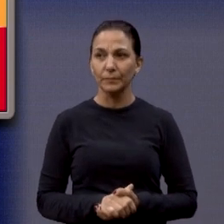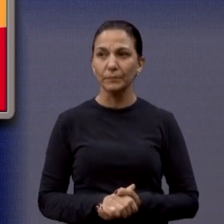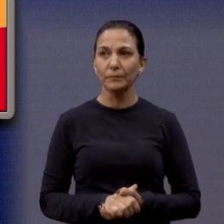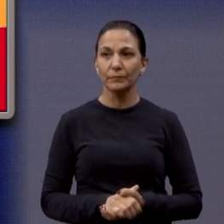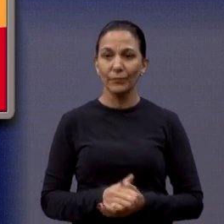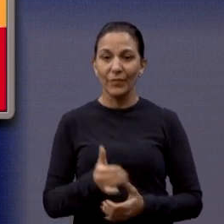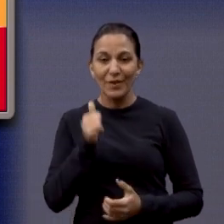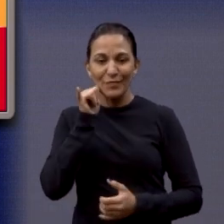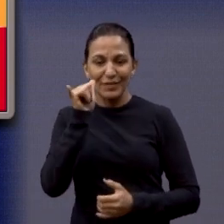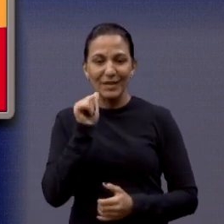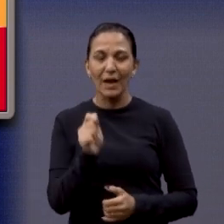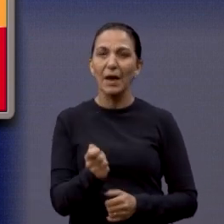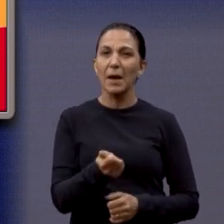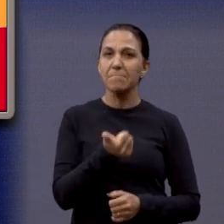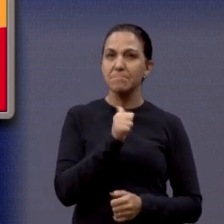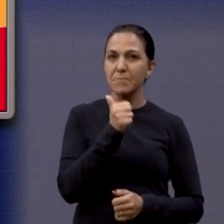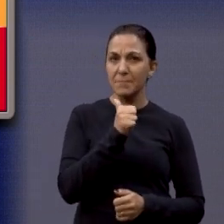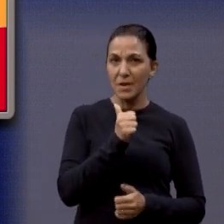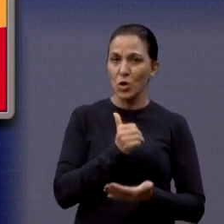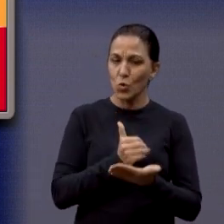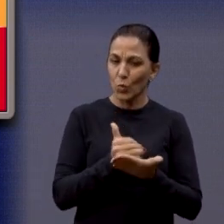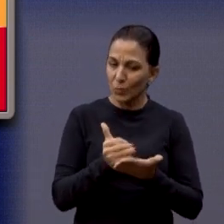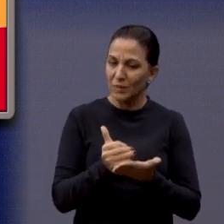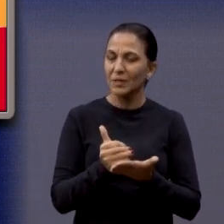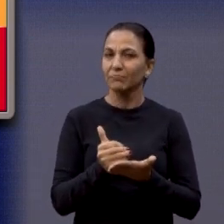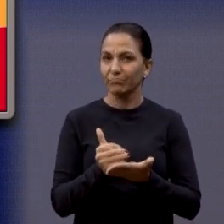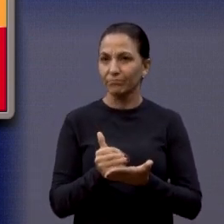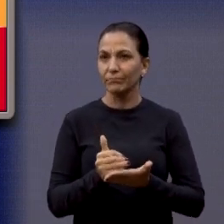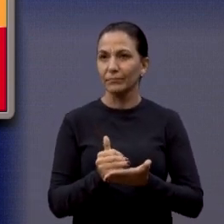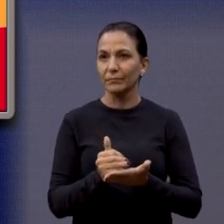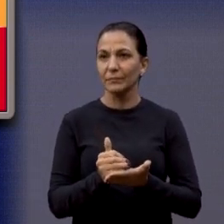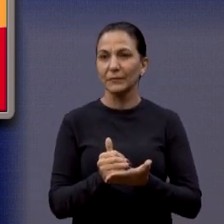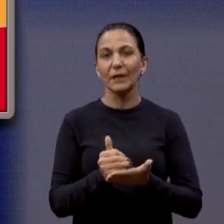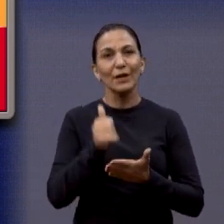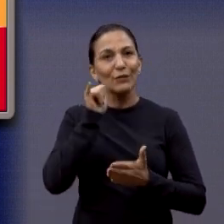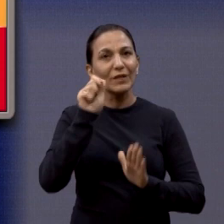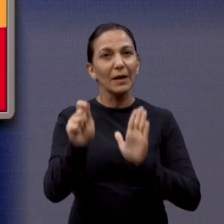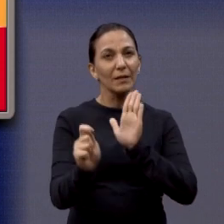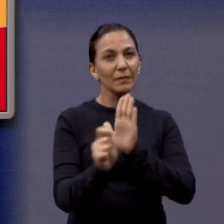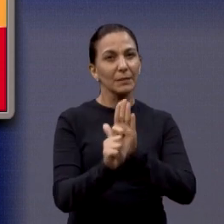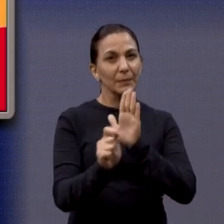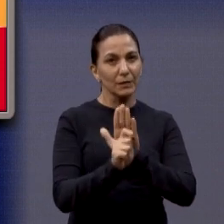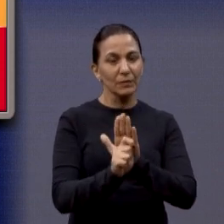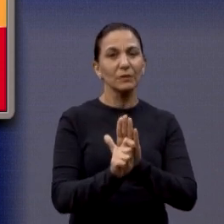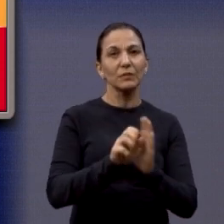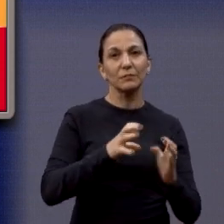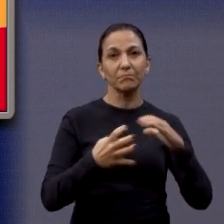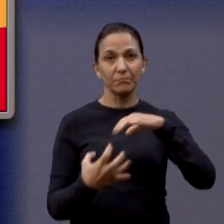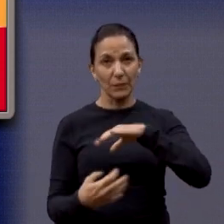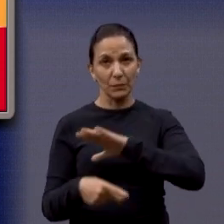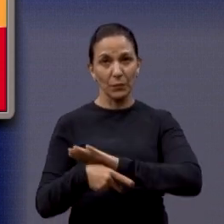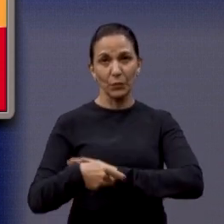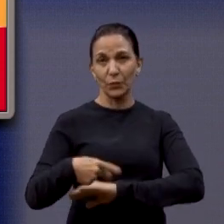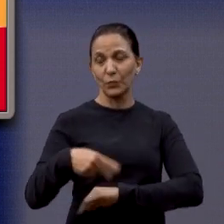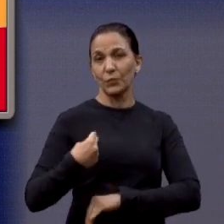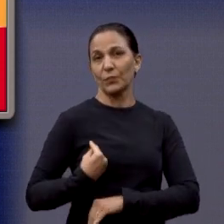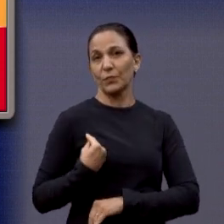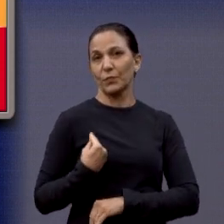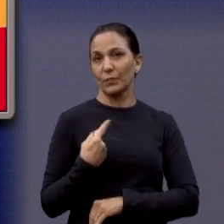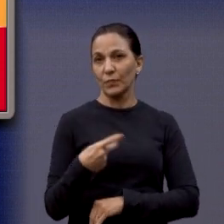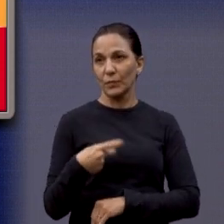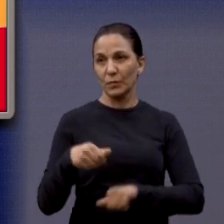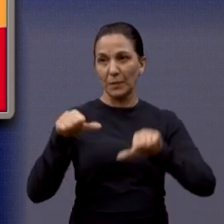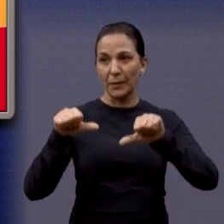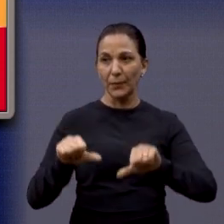o uso, menos chance ele vai ter de ser um dependente químico. Então, com esse intuito que a gente está levando essa proposta para a Secretaria de